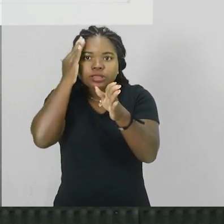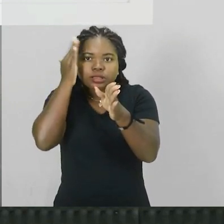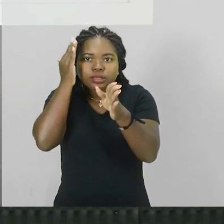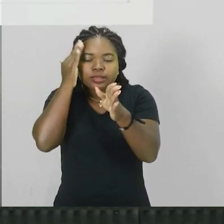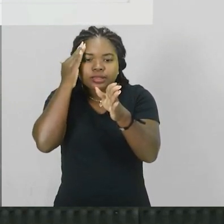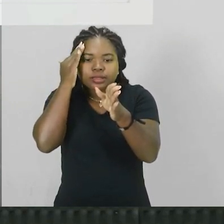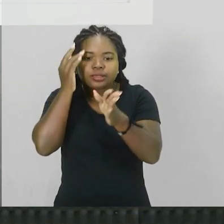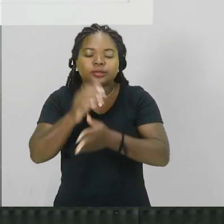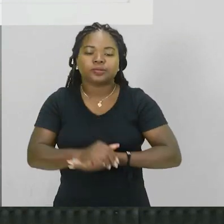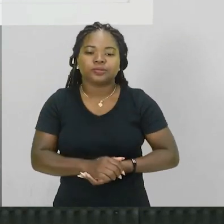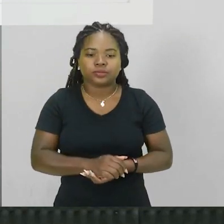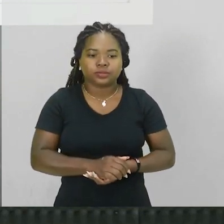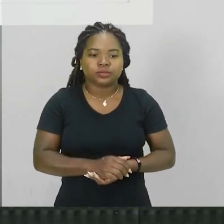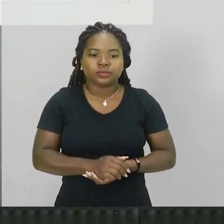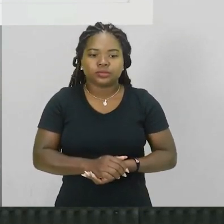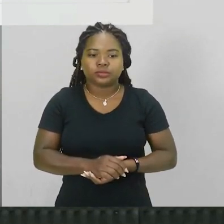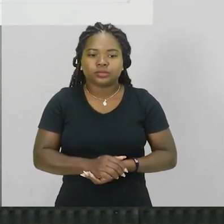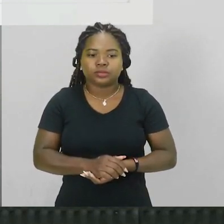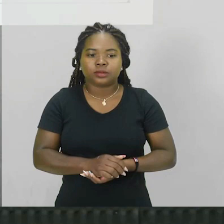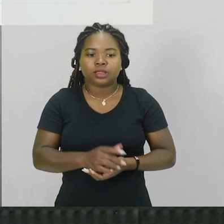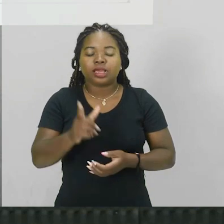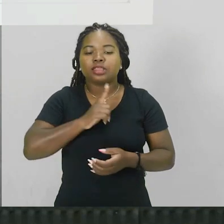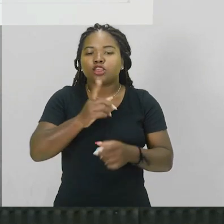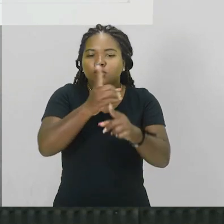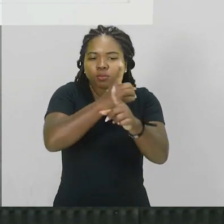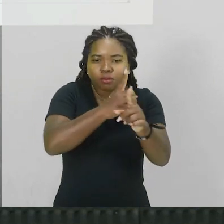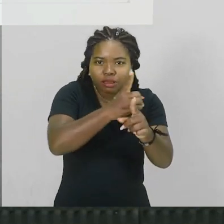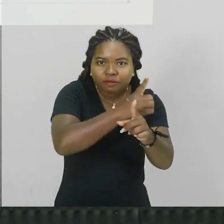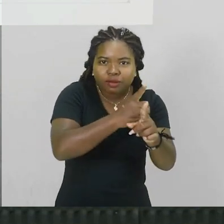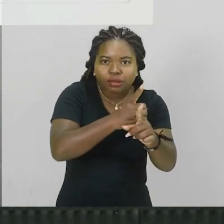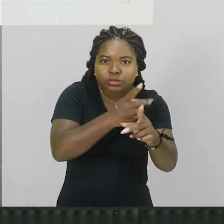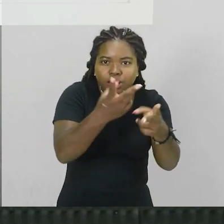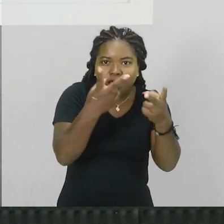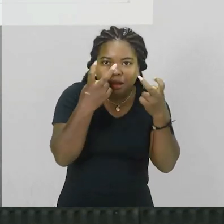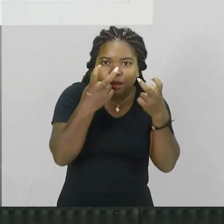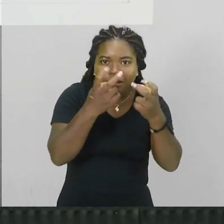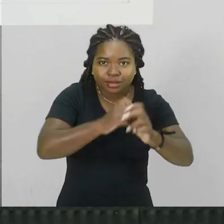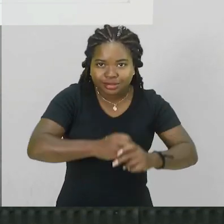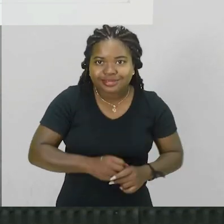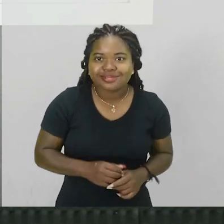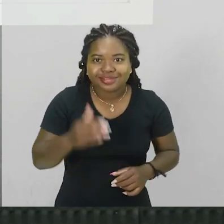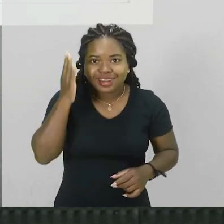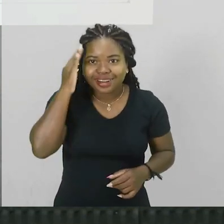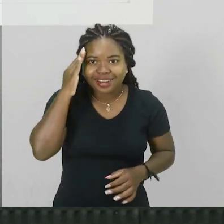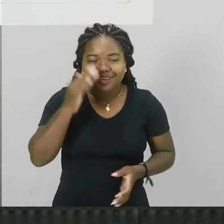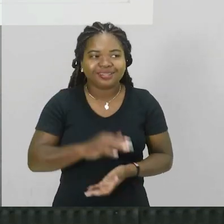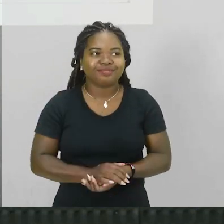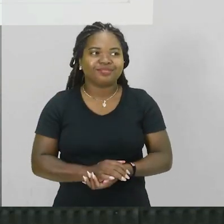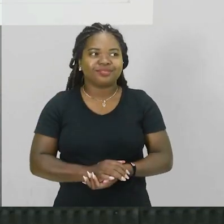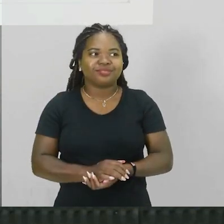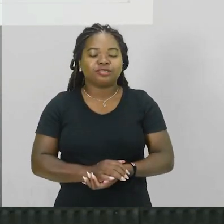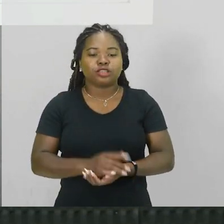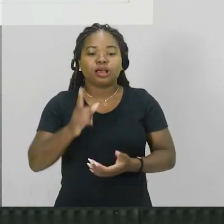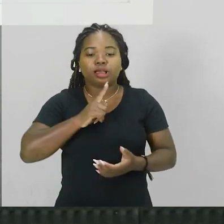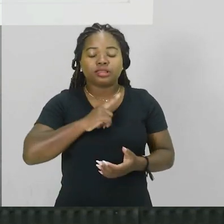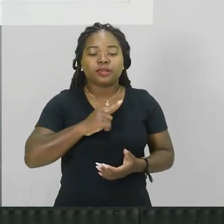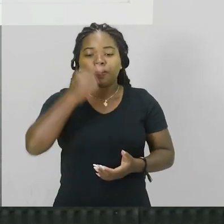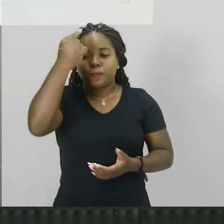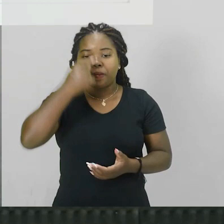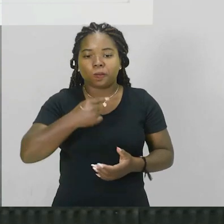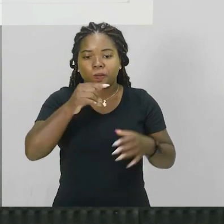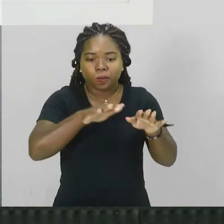aqui de água, né, as águas do oceano, elas na verdade estivessem aqui acima, ó,